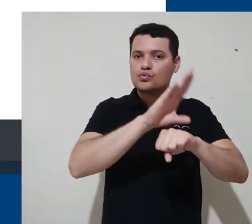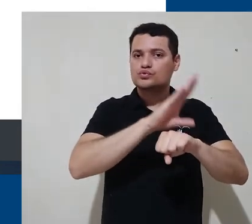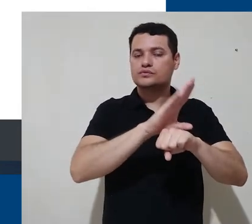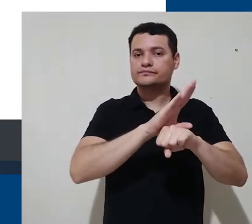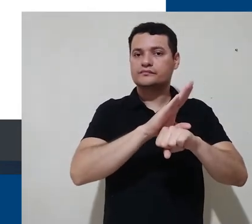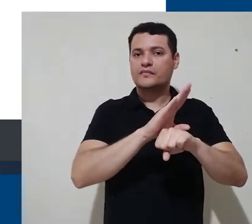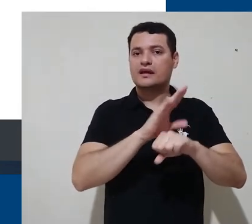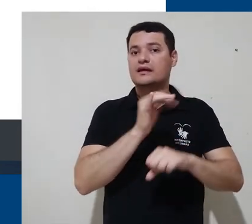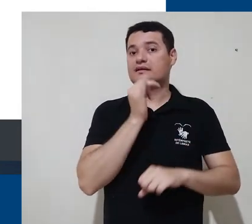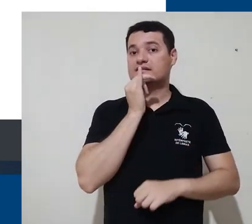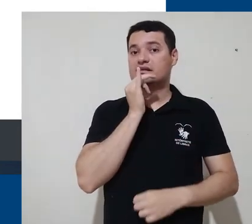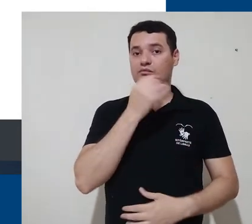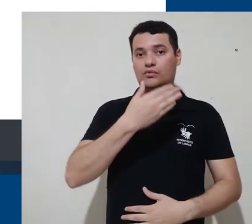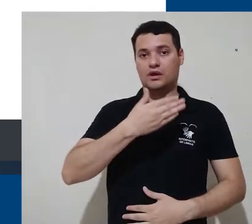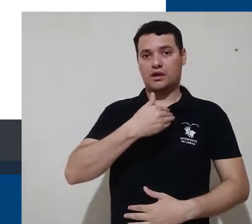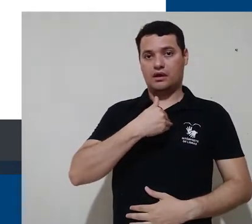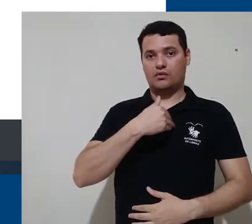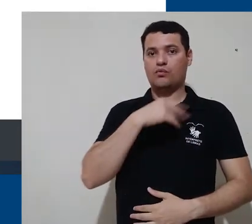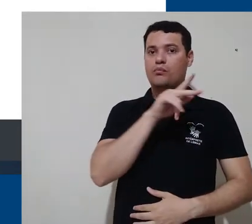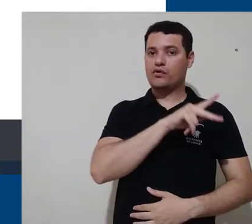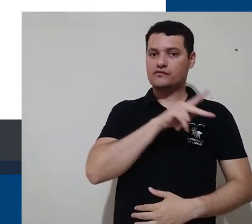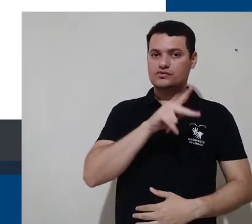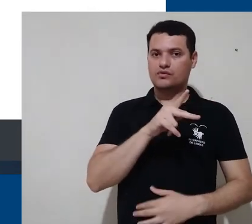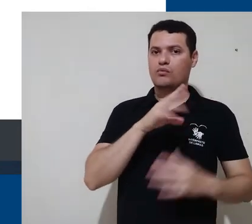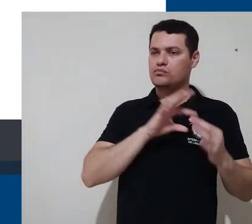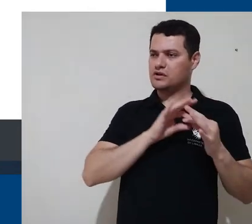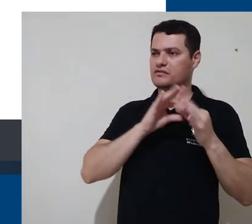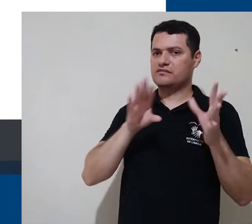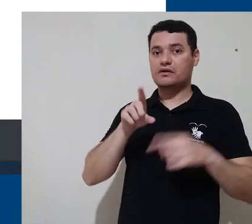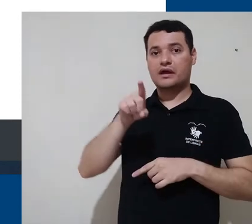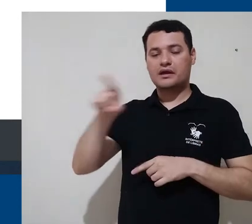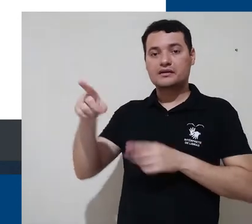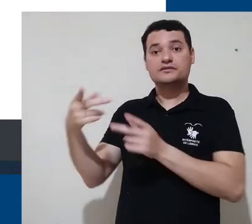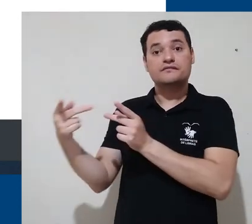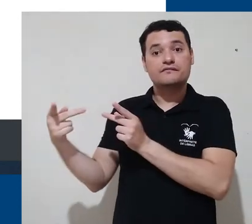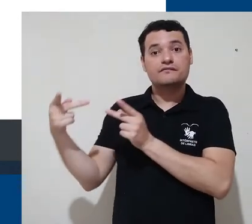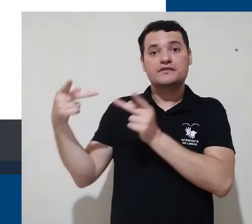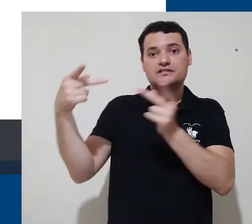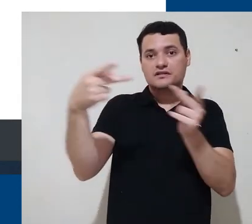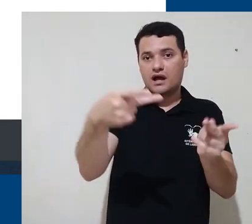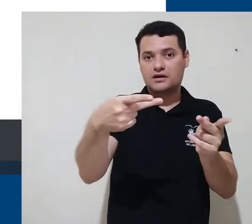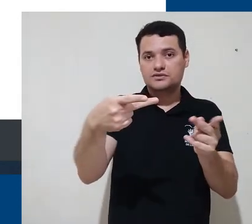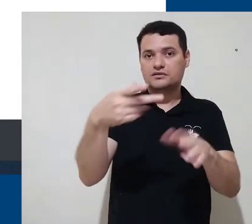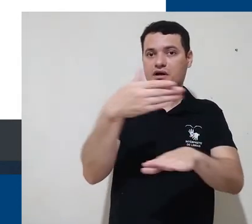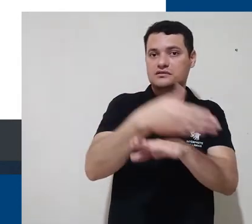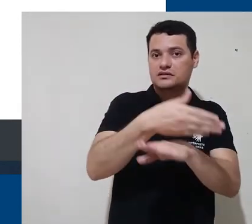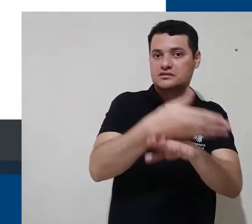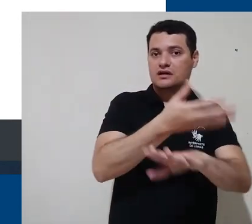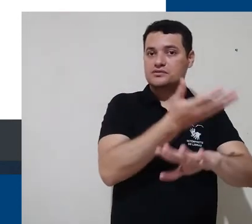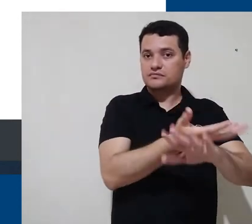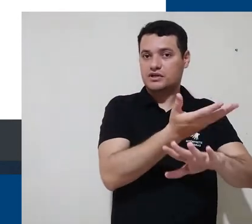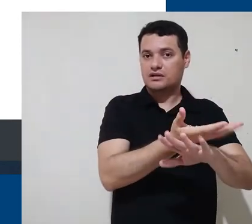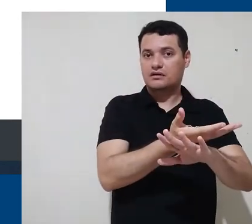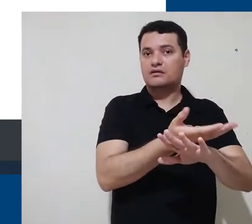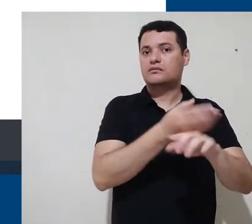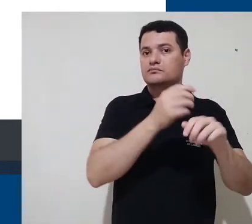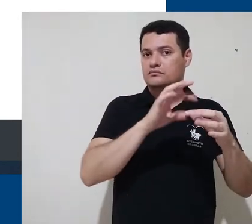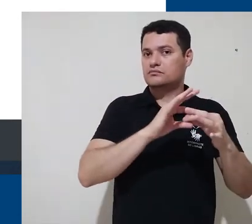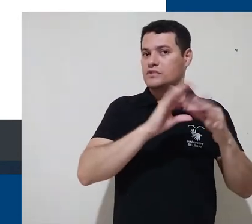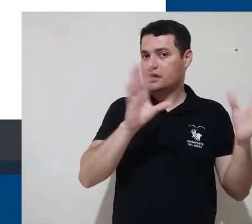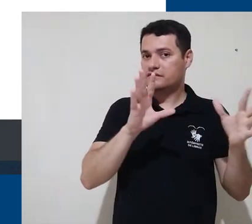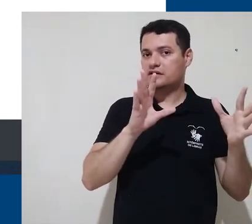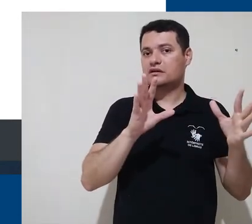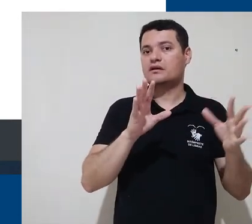Se os professores permitirem um acesso a visitantes às suas disciplinas, é